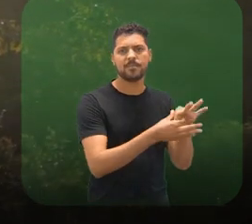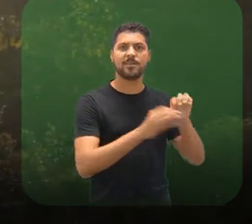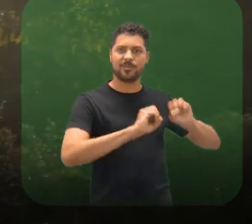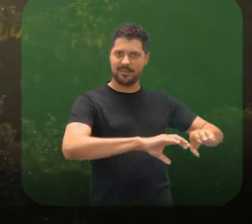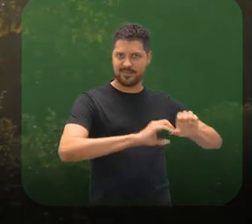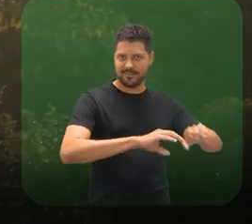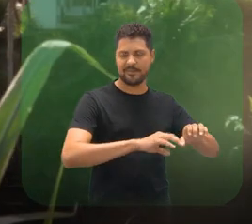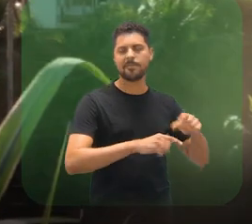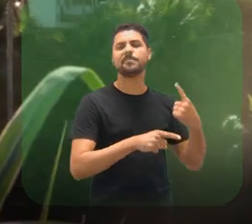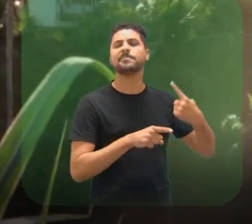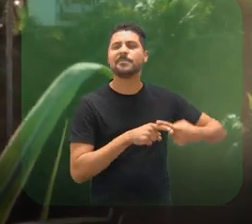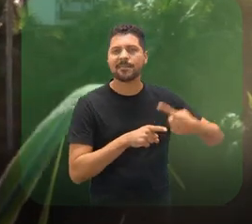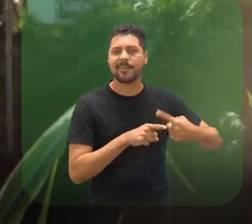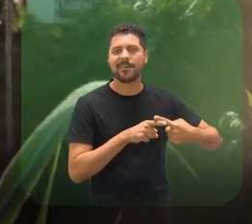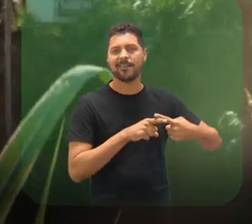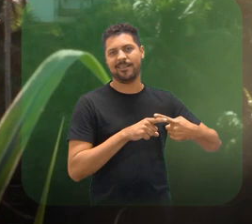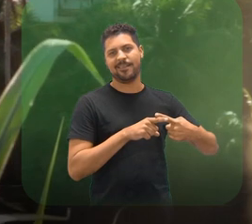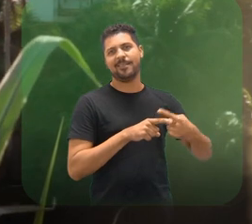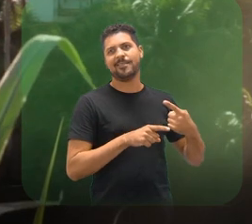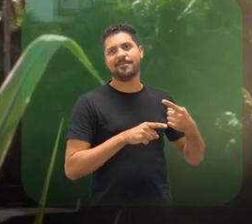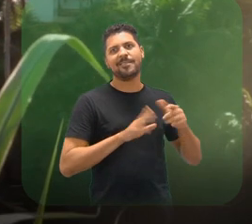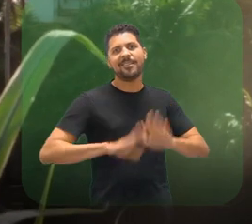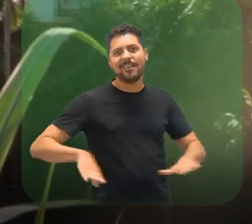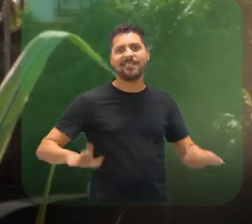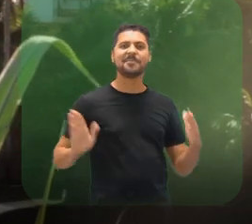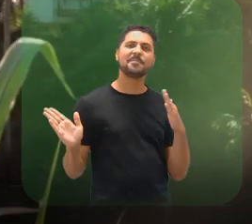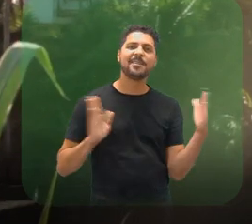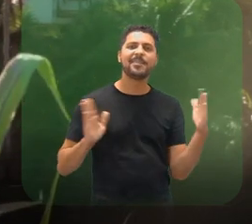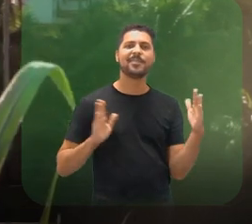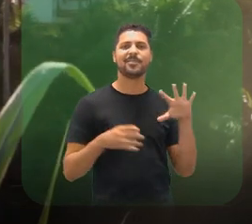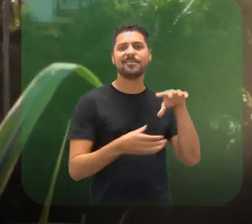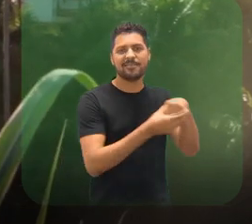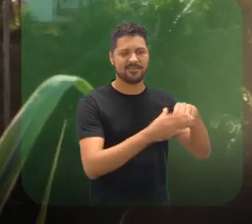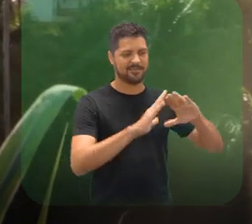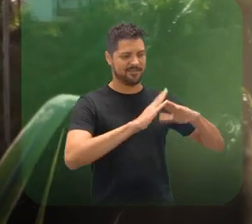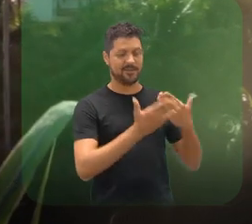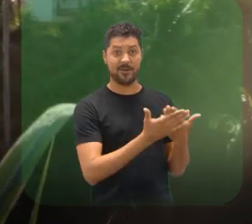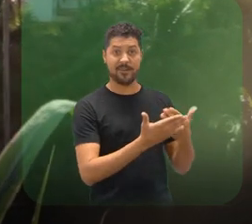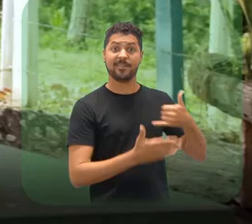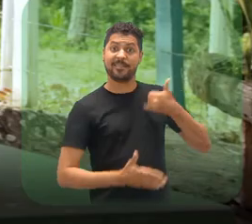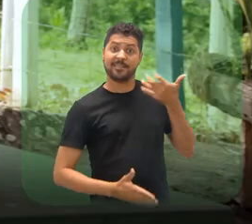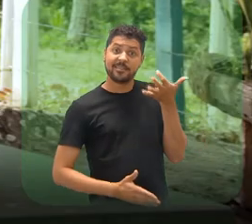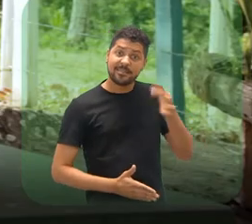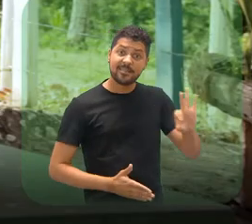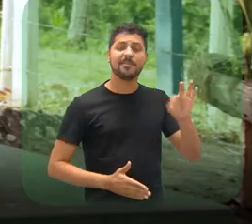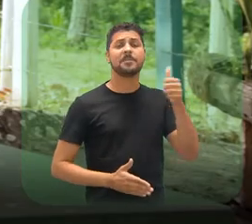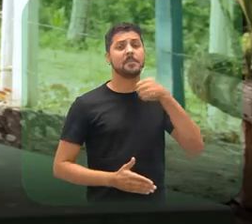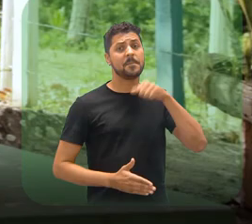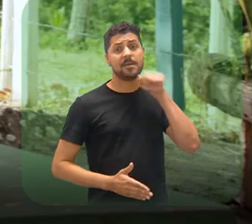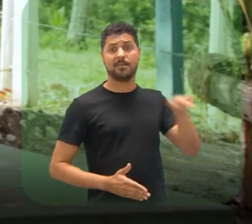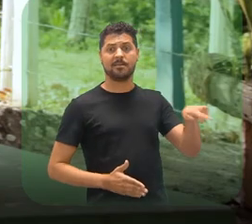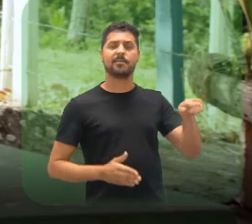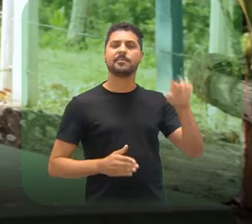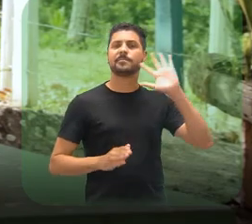muito próxima com a educação, porque a minha trajetória desde criança foi dentro de escola. E aí, aos 10 anos